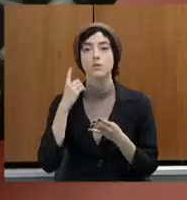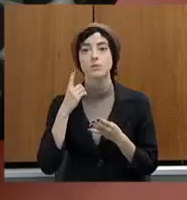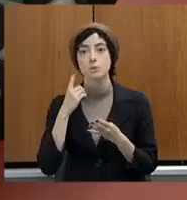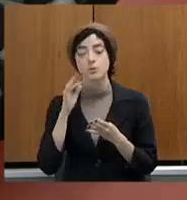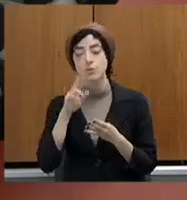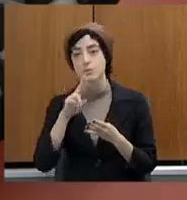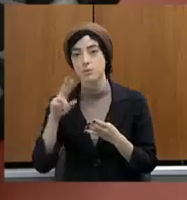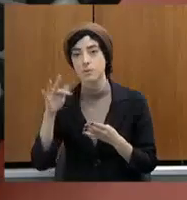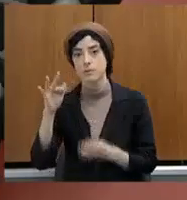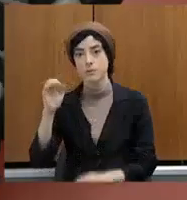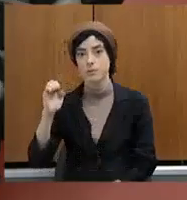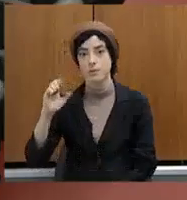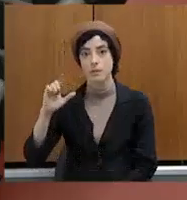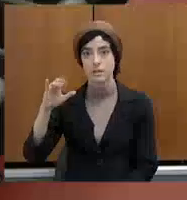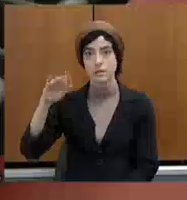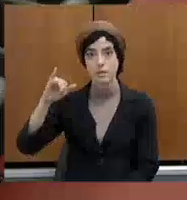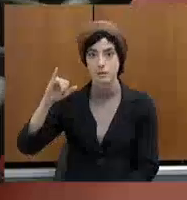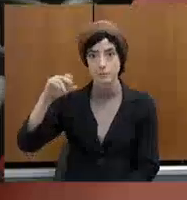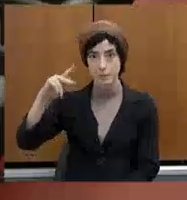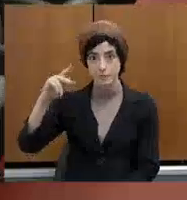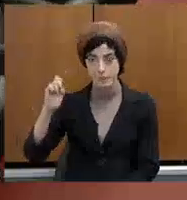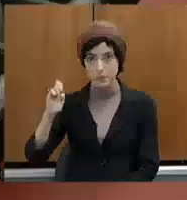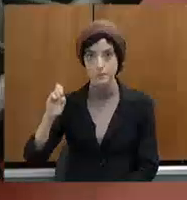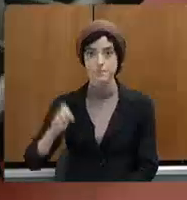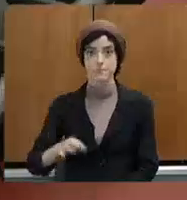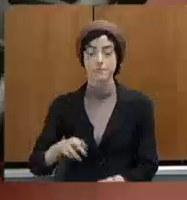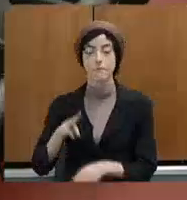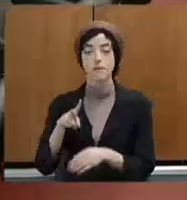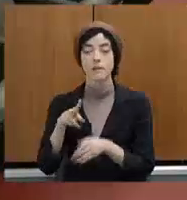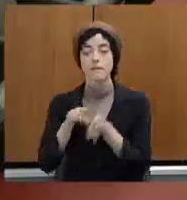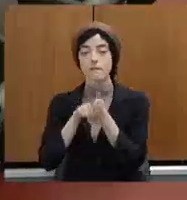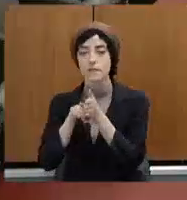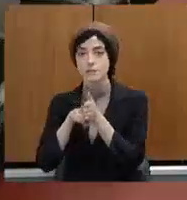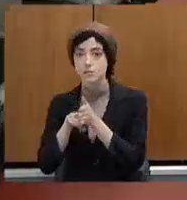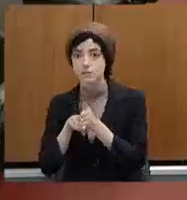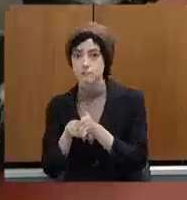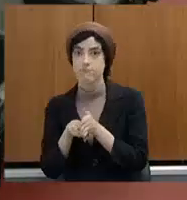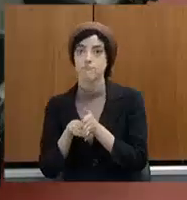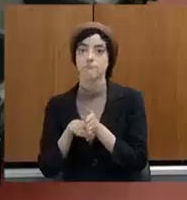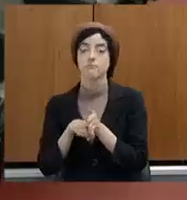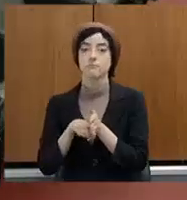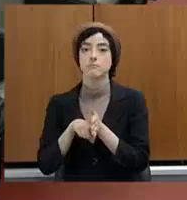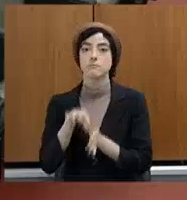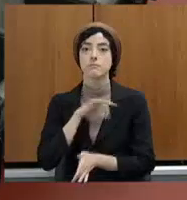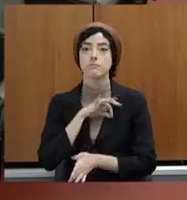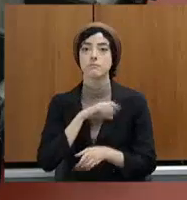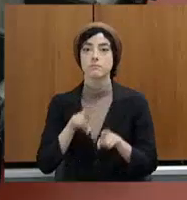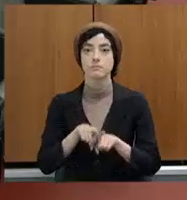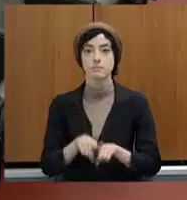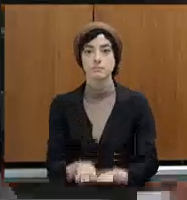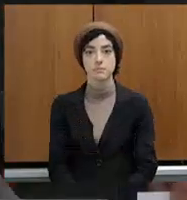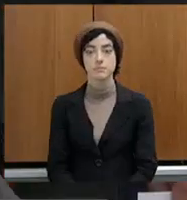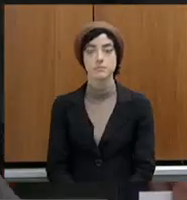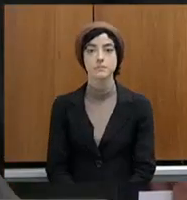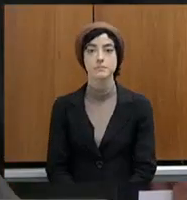da doutora Larissa Maia Campos Fales, delegada da Polícia Civil,